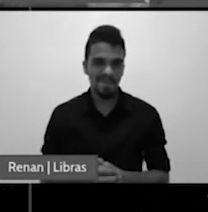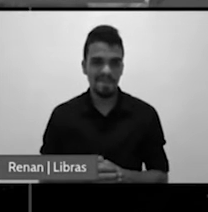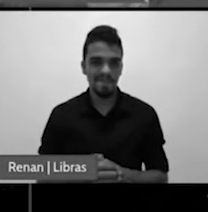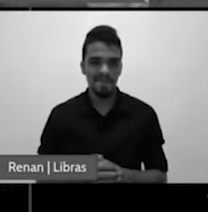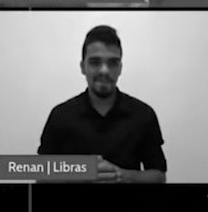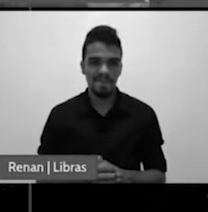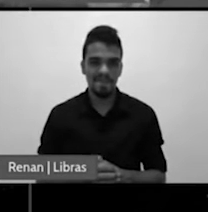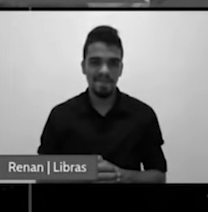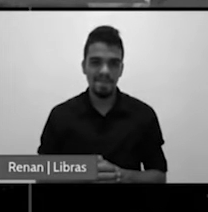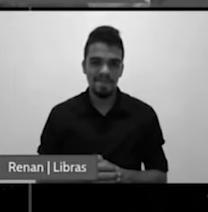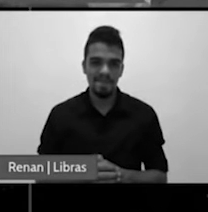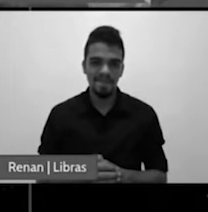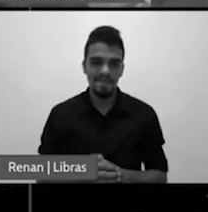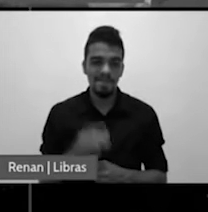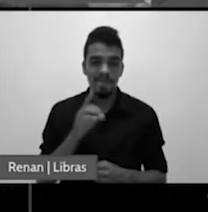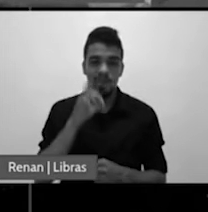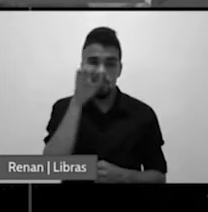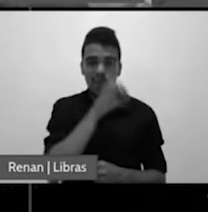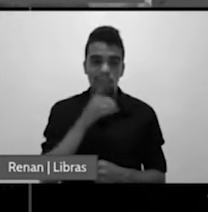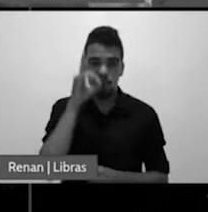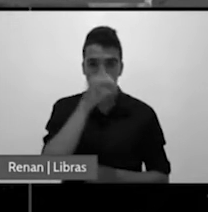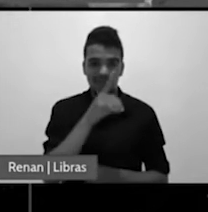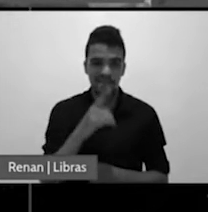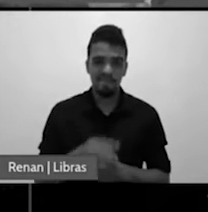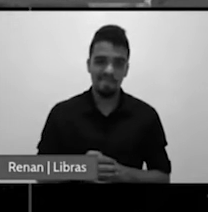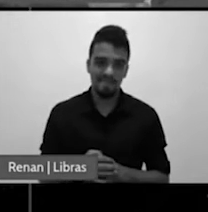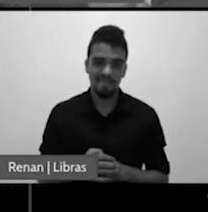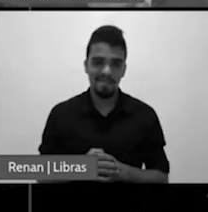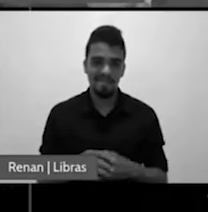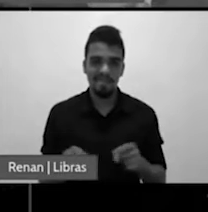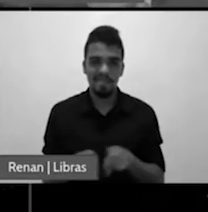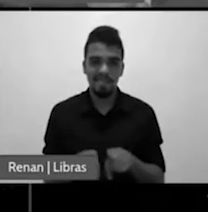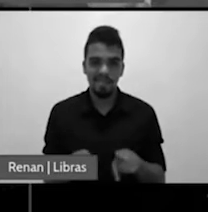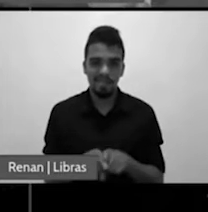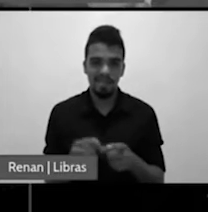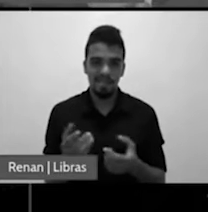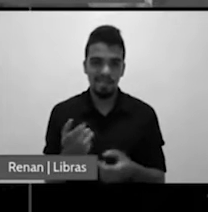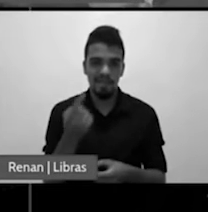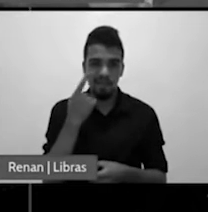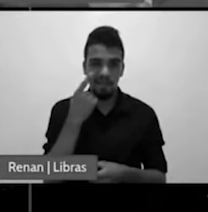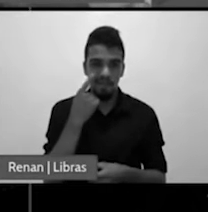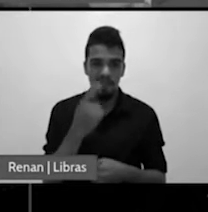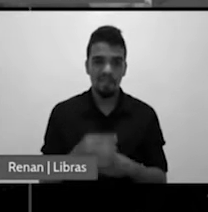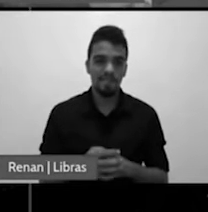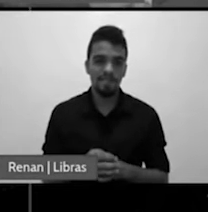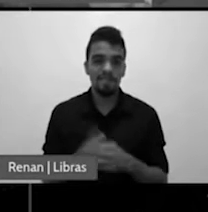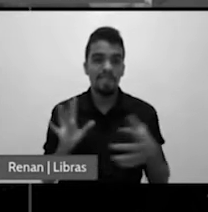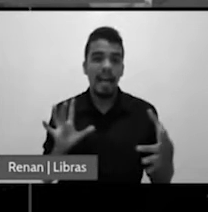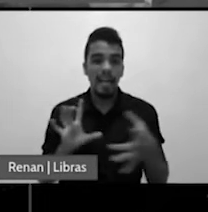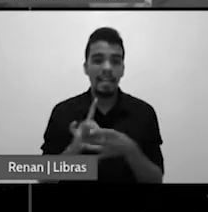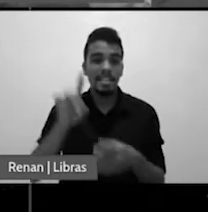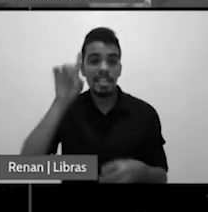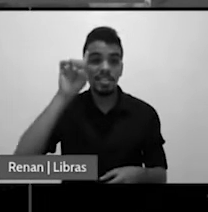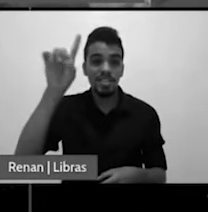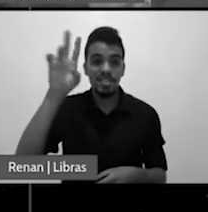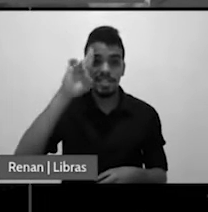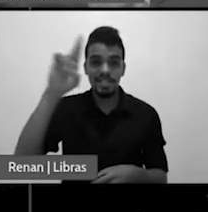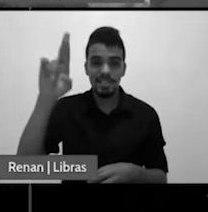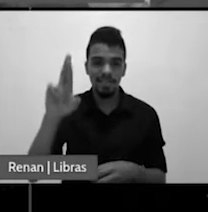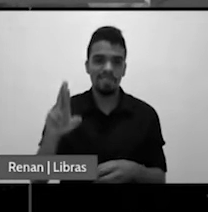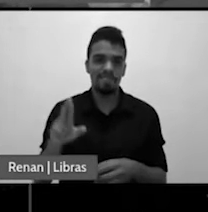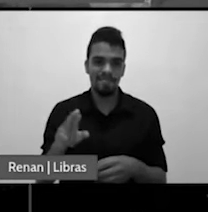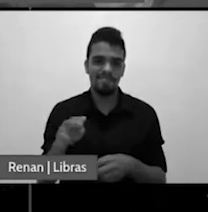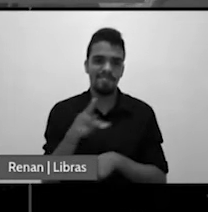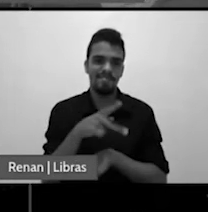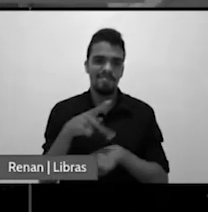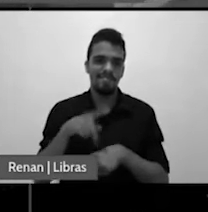domingo tem também a The Lord's Day Alliance of the United States aliança do dia do Senhor nos Estados Unidos mais